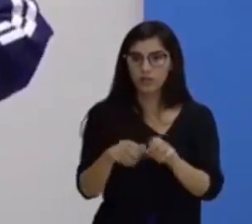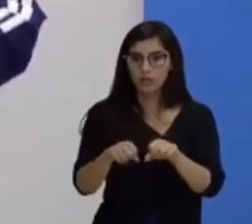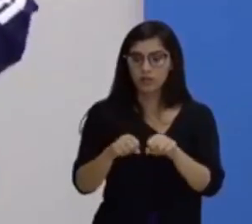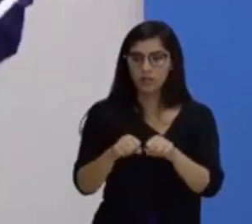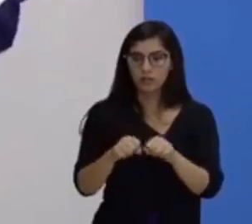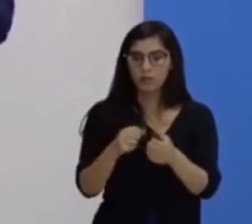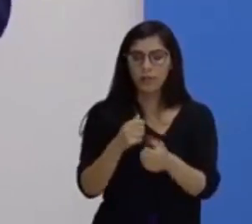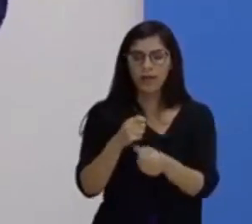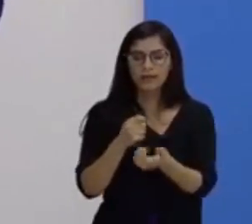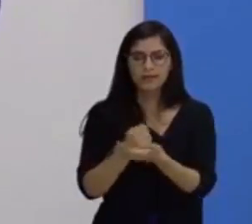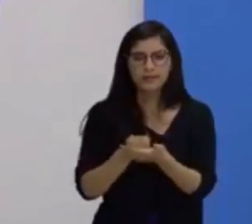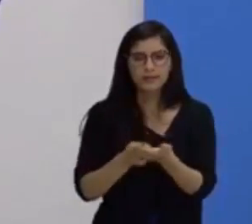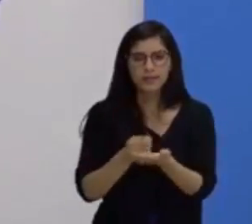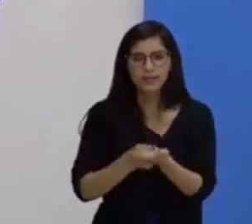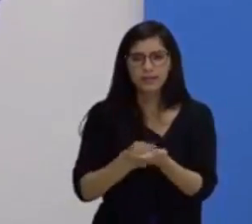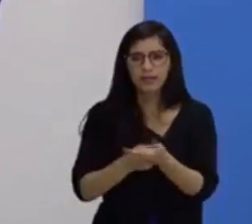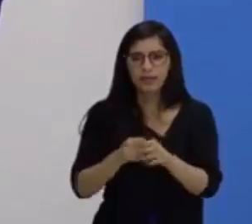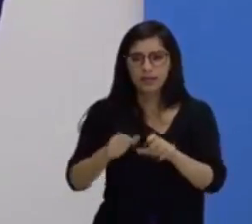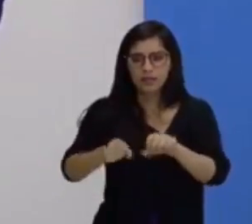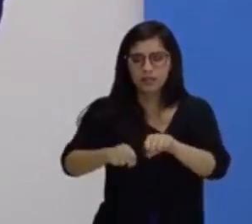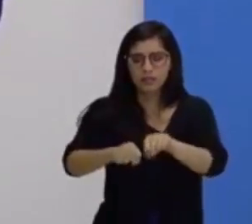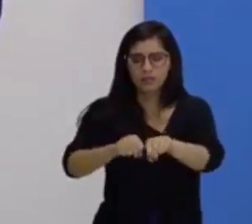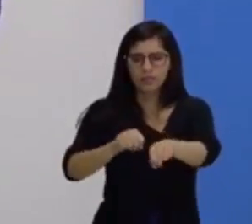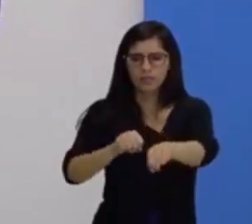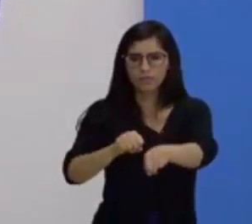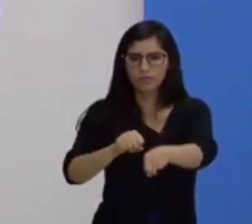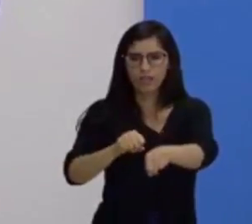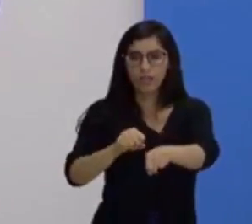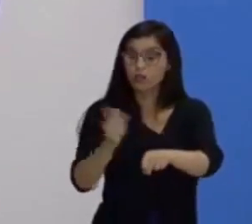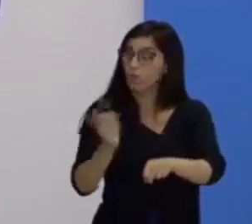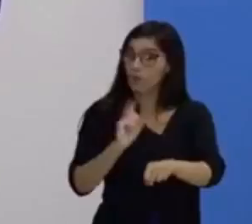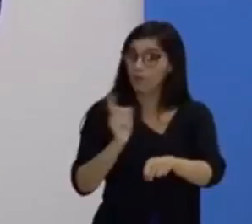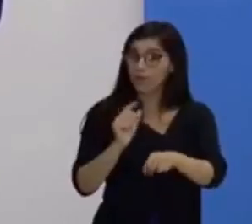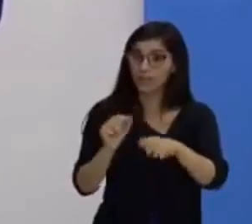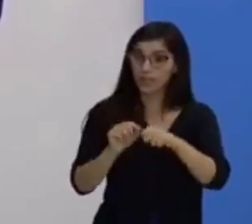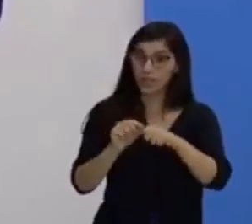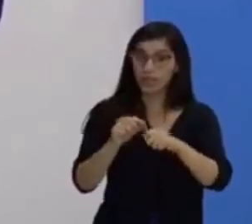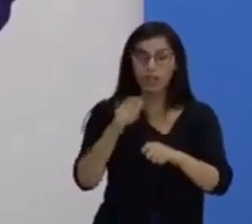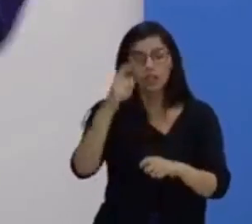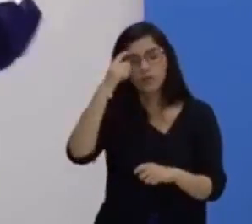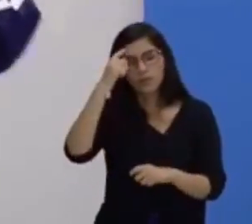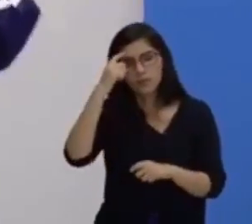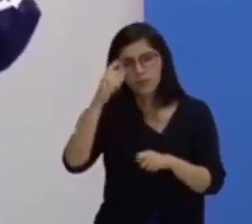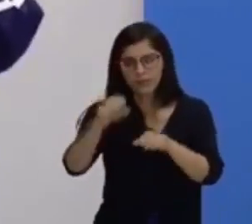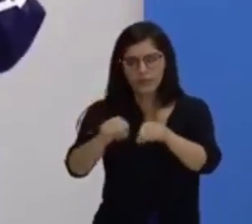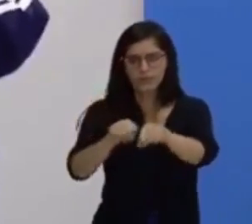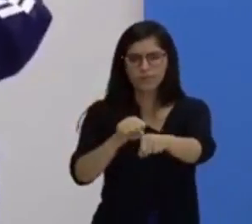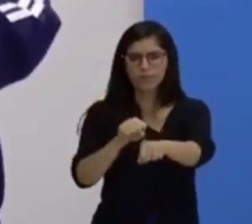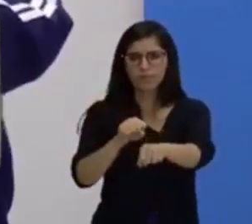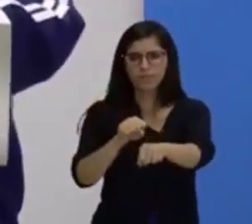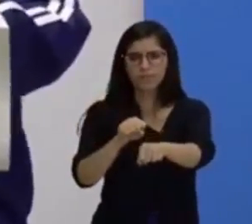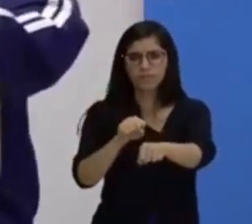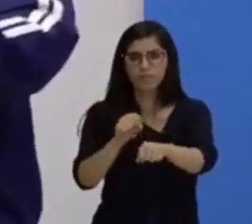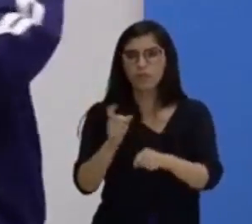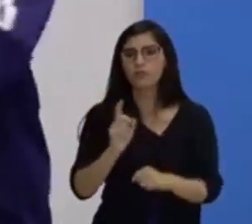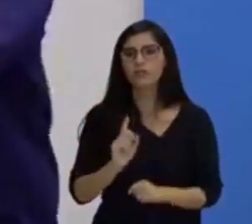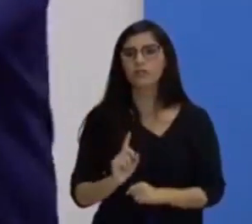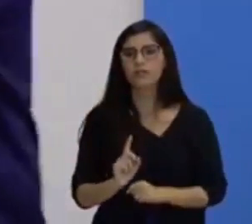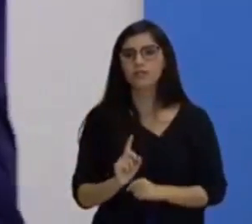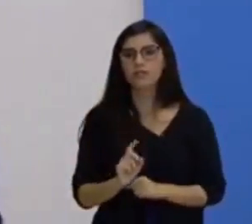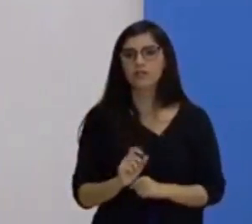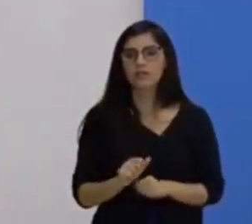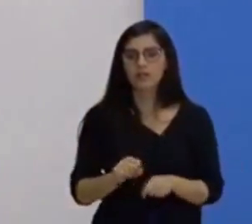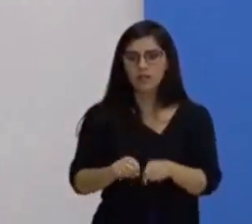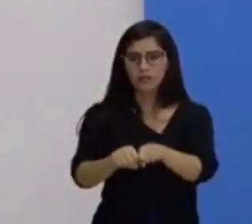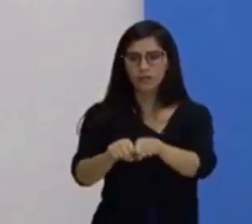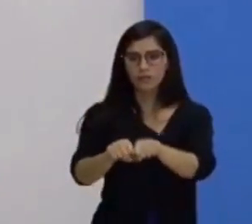uma tentativa. Experimenta rasgar esse caderno que está aí. Experimenta rasgar. Você consegue agora, neste instante, vou ficar até de